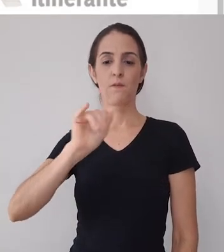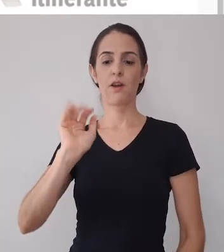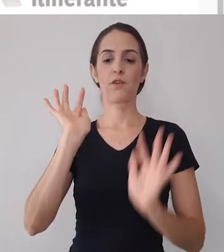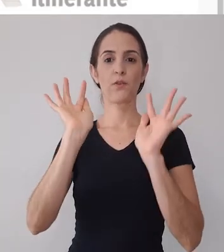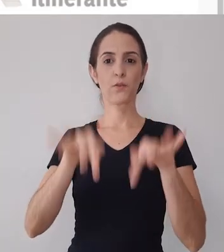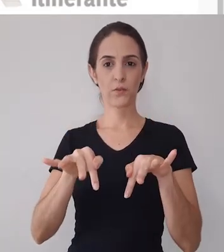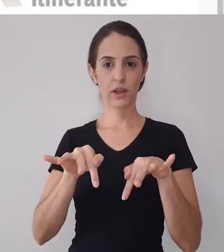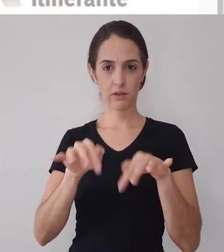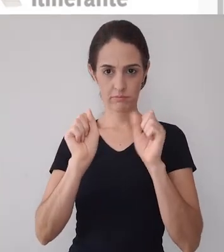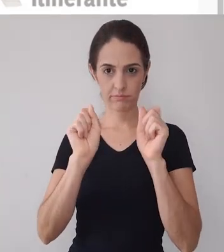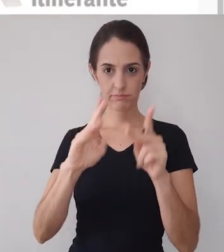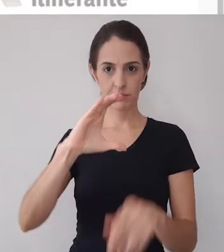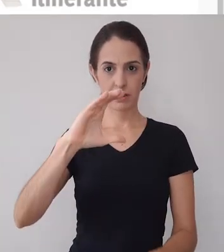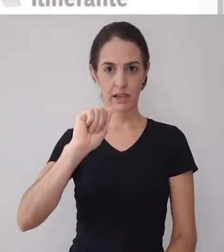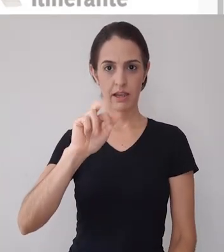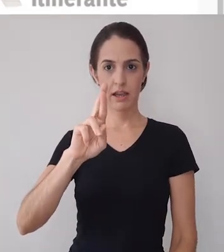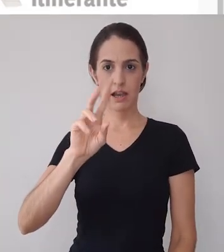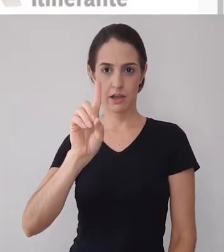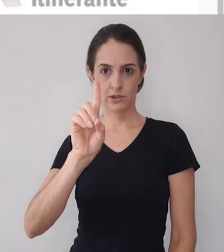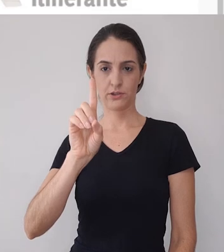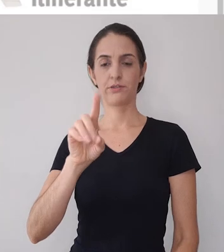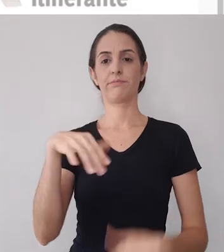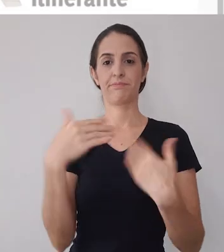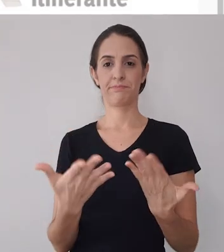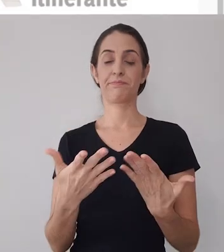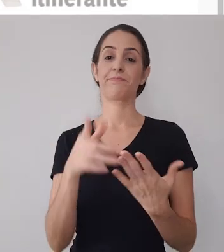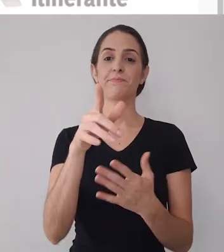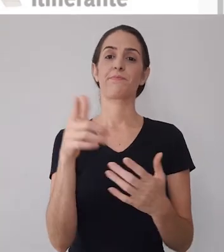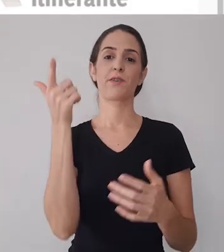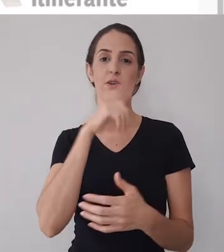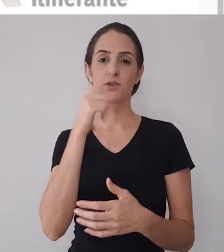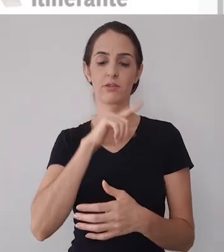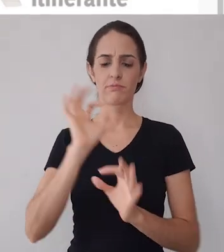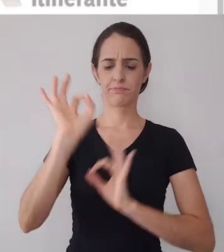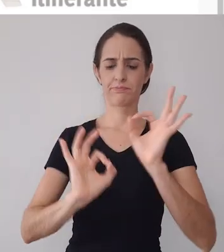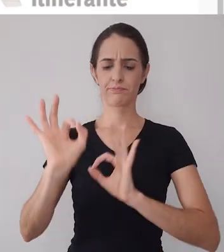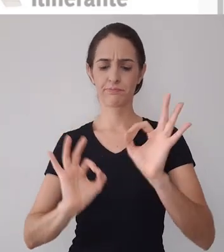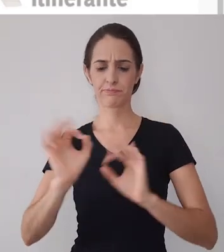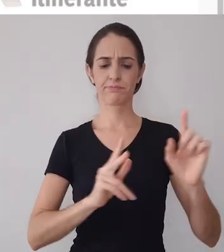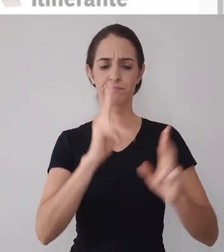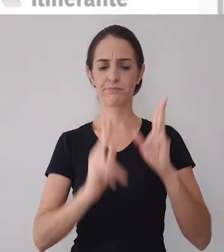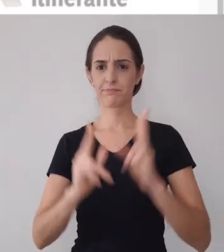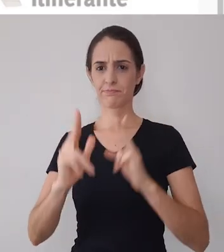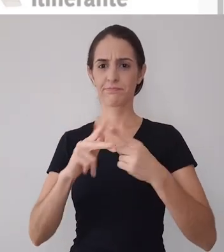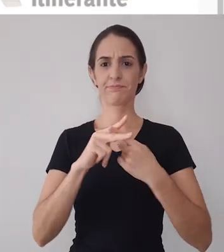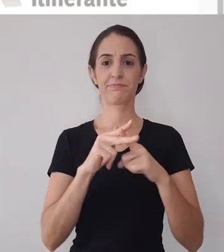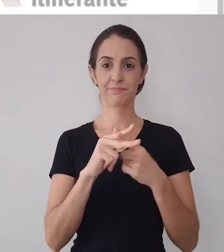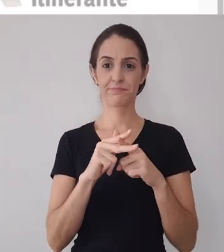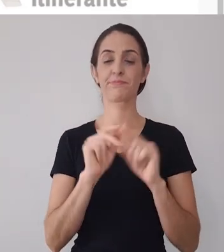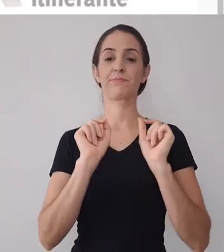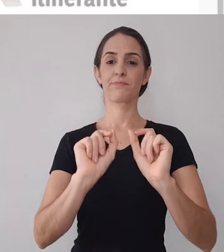aparecer ao final do vídeo tá certo e aí então uma vez que você tem adicionado tudo que você quer